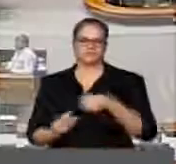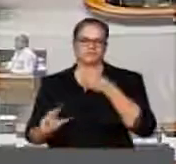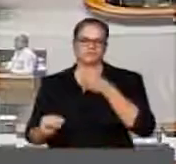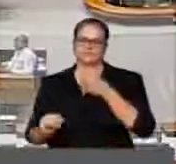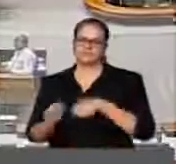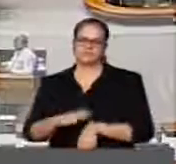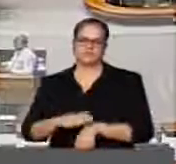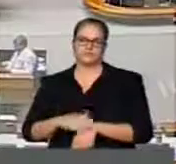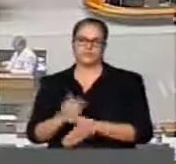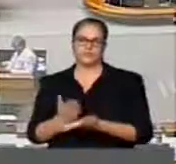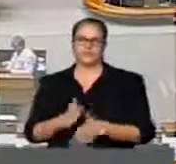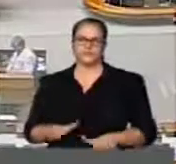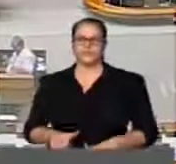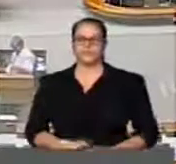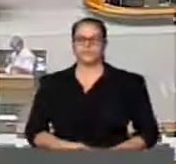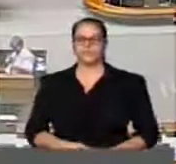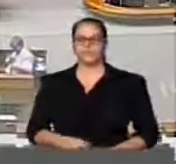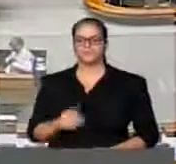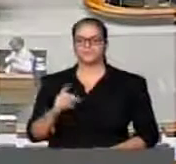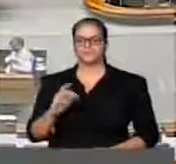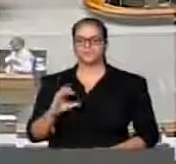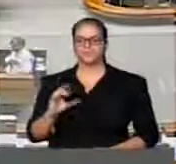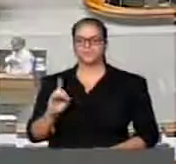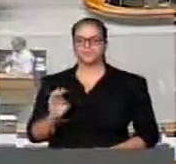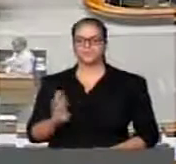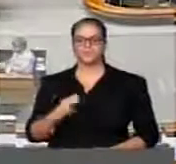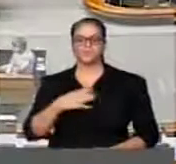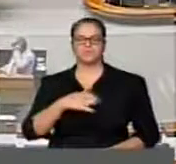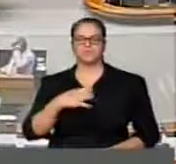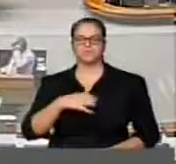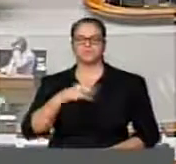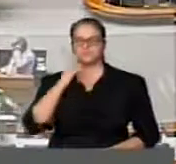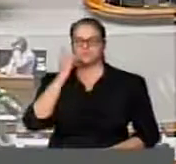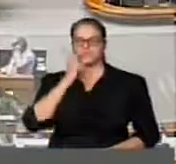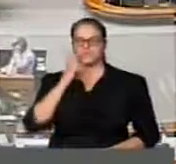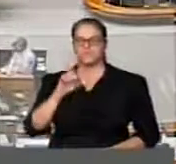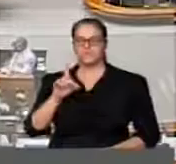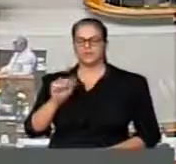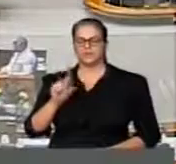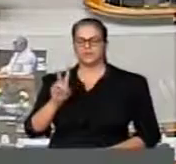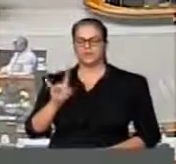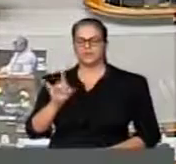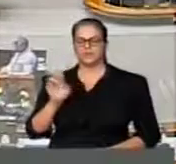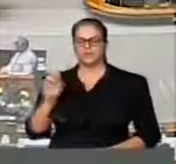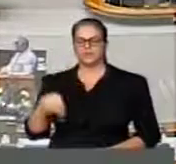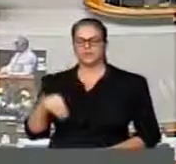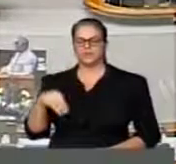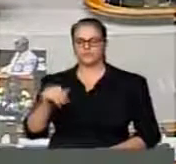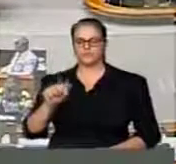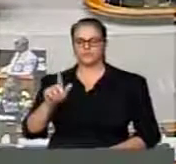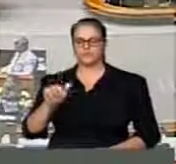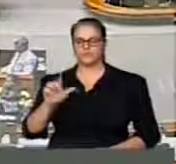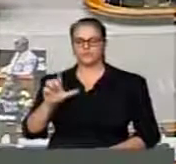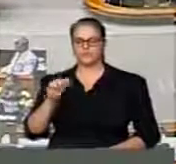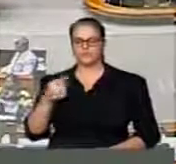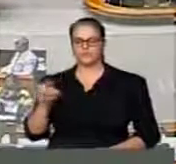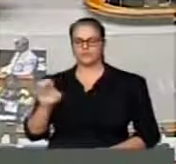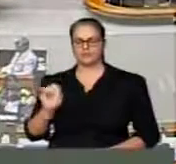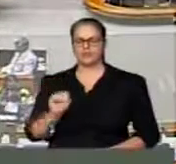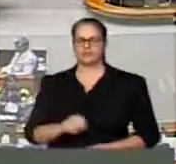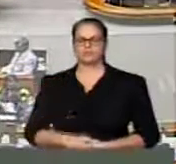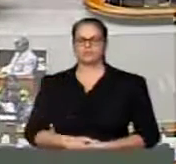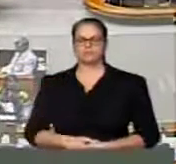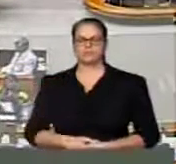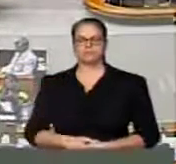Senhoras deputados, pelo PC do B da Bahia, Davidson Magalhães, um minuto. Senhor presidente, senhoras e senhores deputados, estou aqui, nós estamos aqui recebendo a